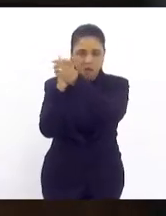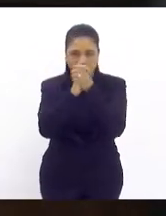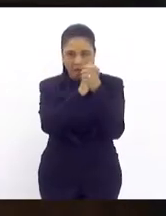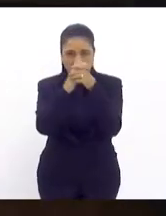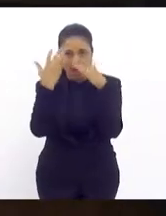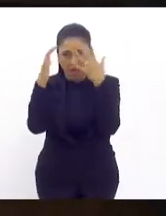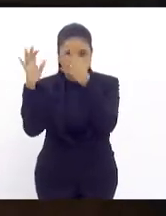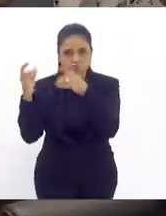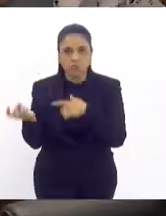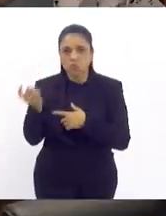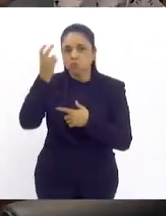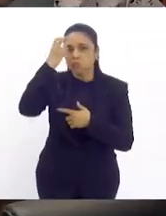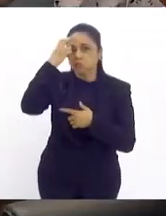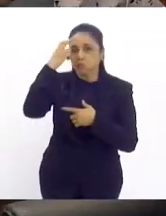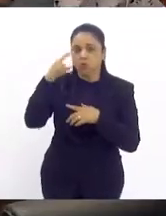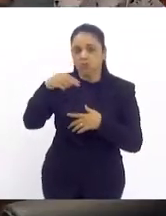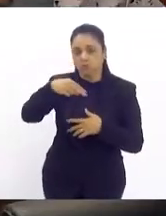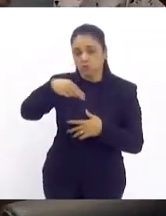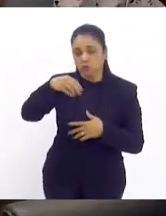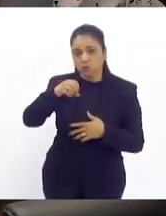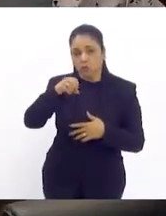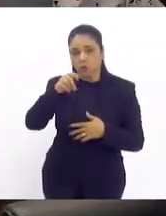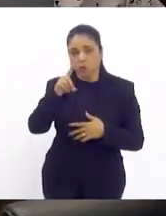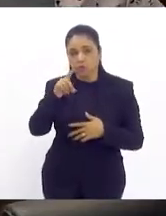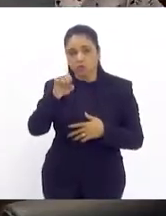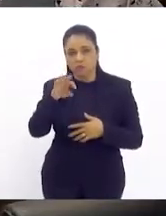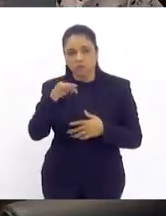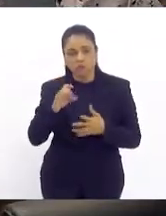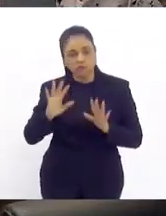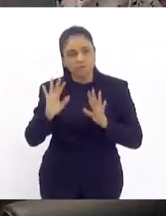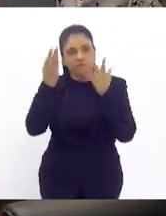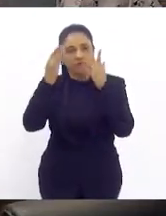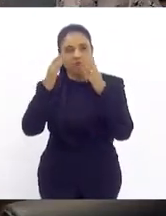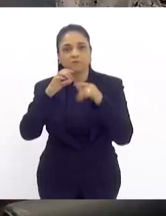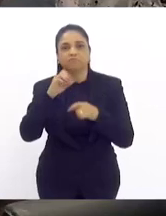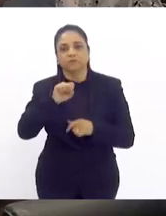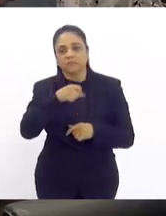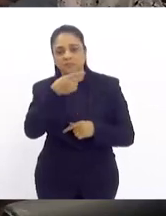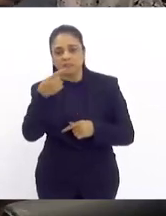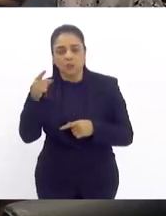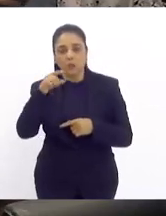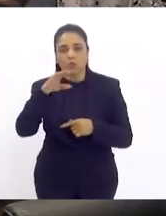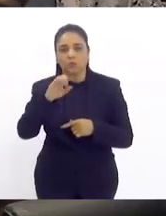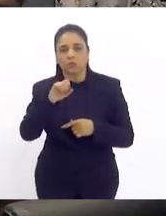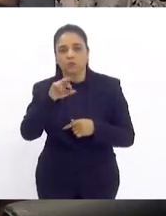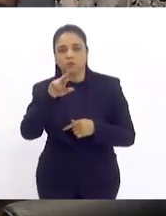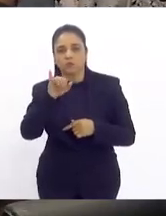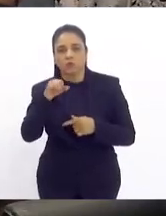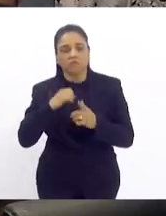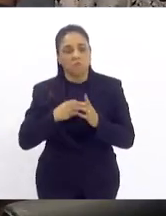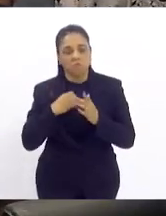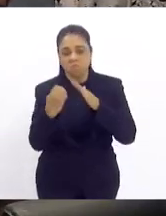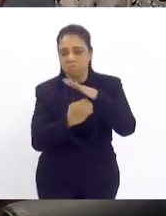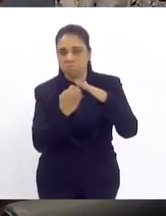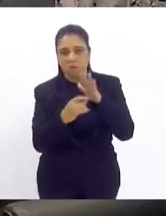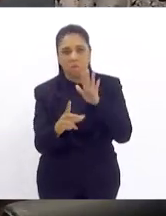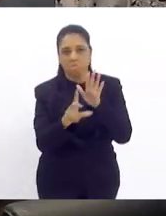a cultura nordestina, viva o centro de tradições nordestinas que não será privatizado,